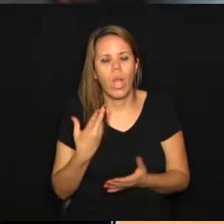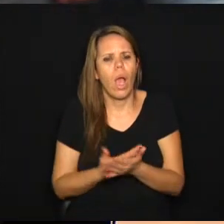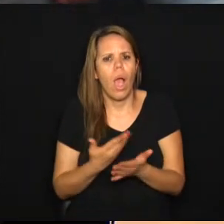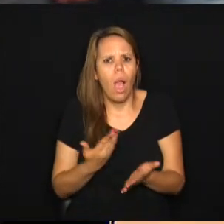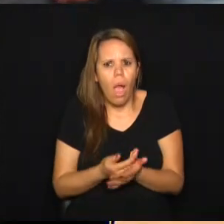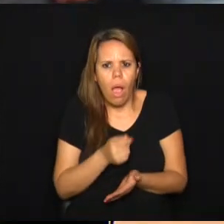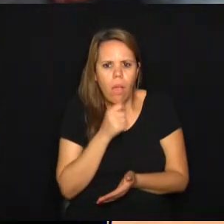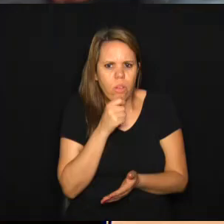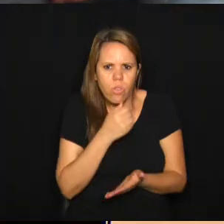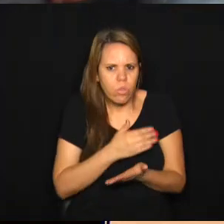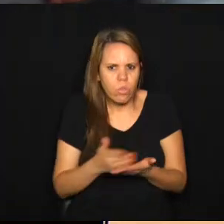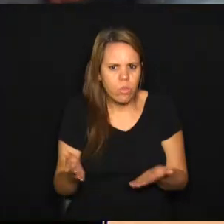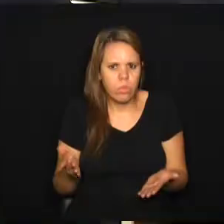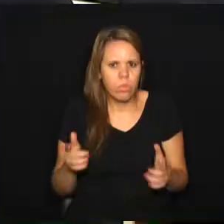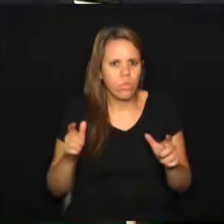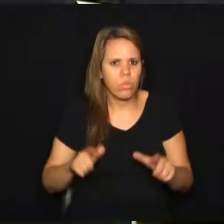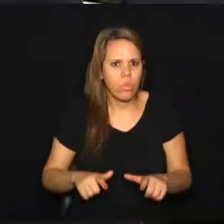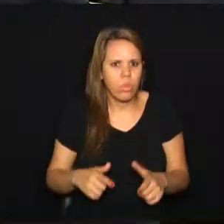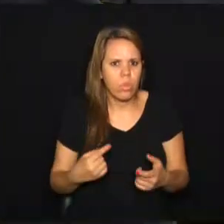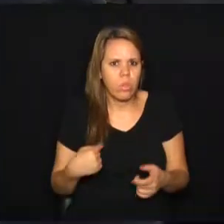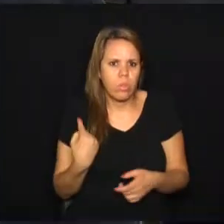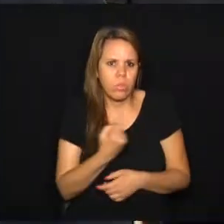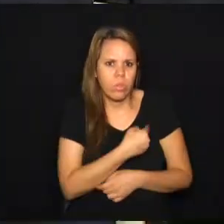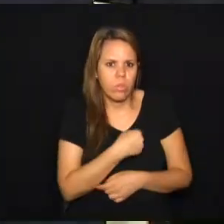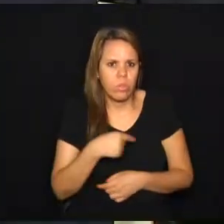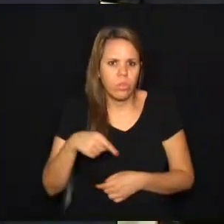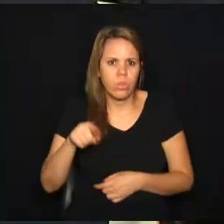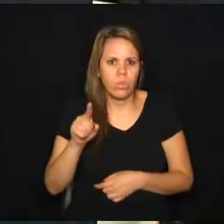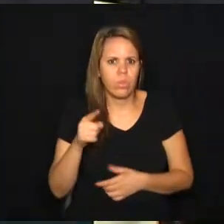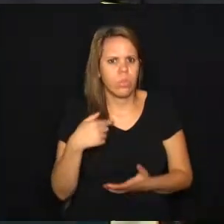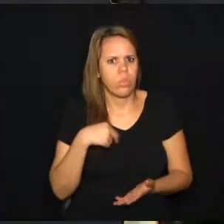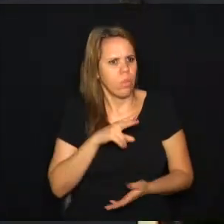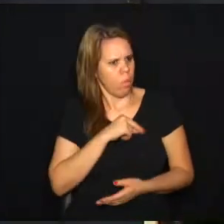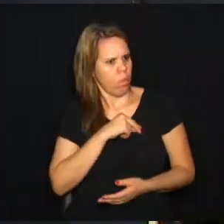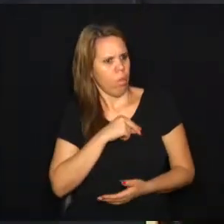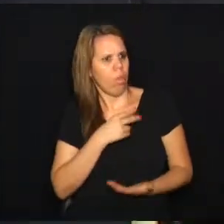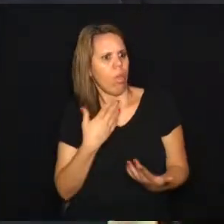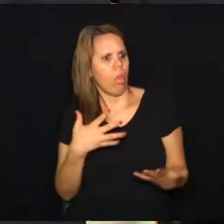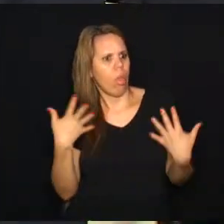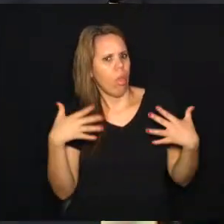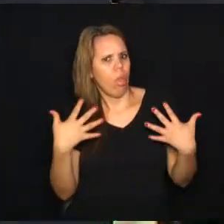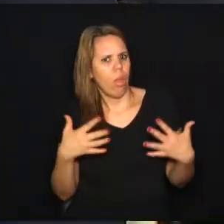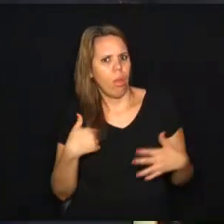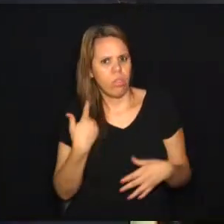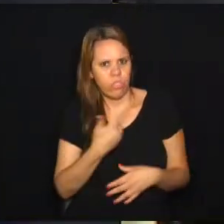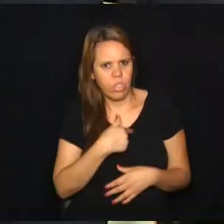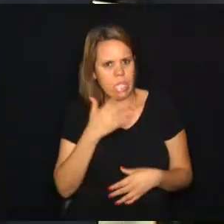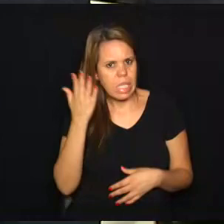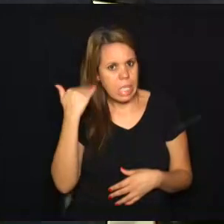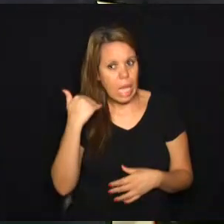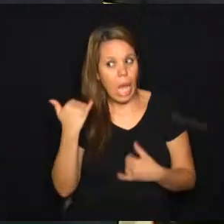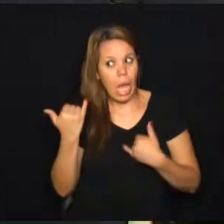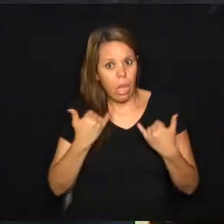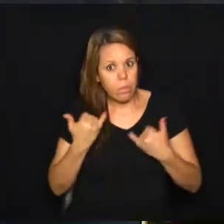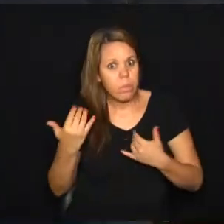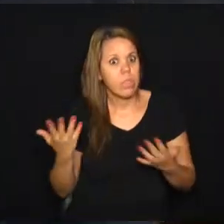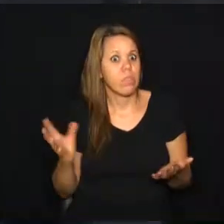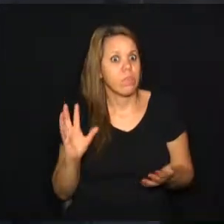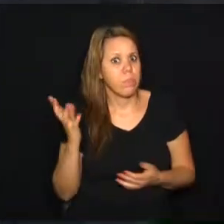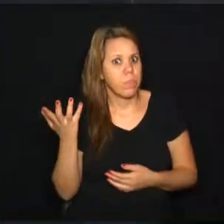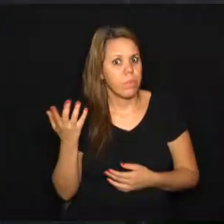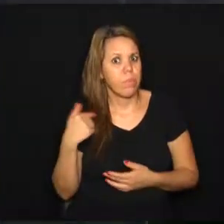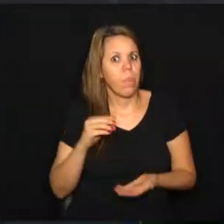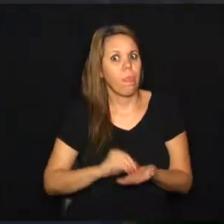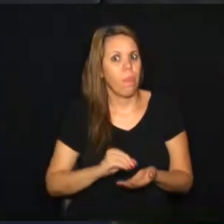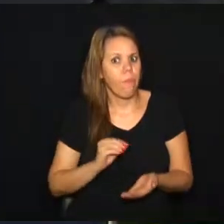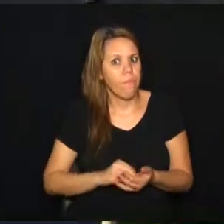ainda não começaram no local. Nós fomos pegos não de surpresa, porque a gente já tinha informação da